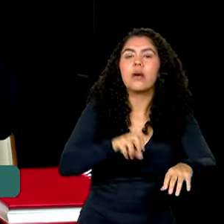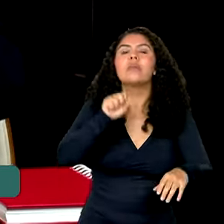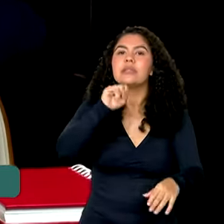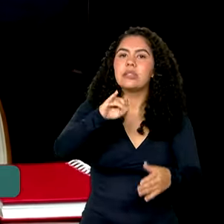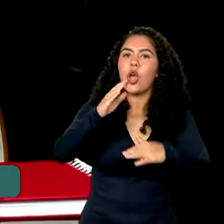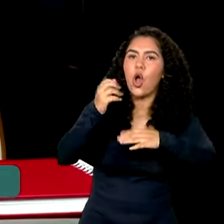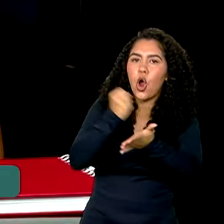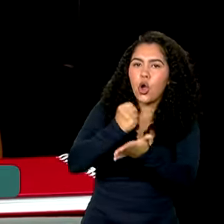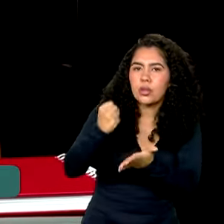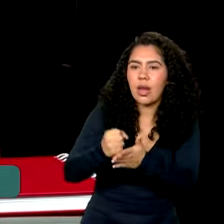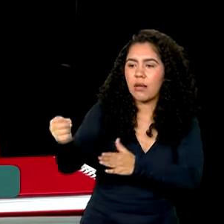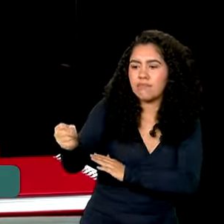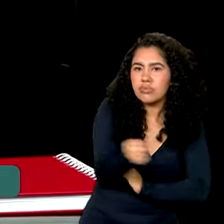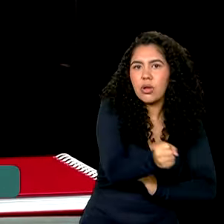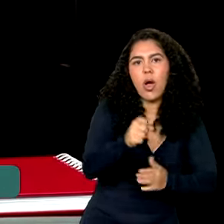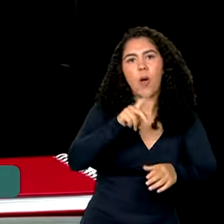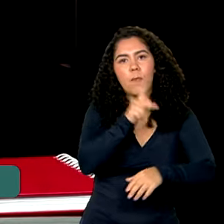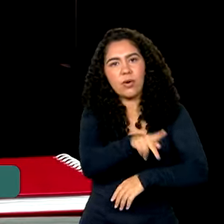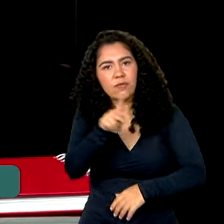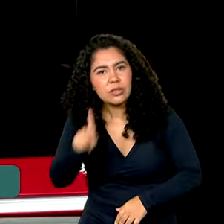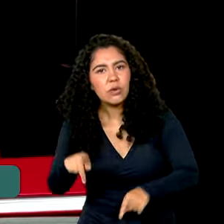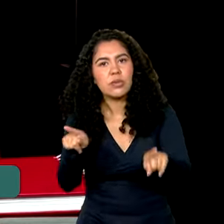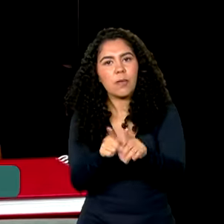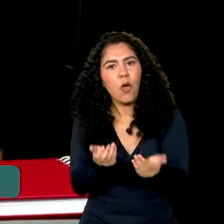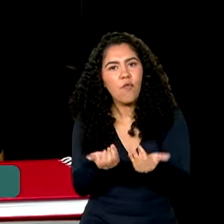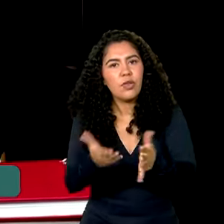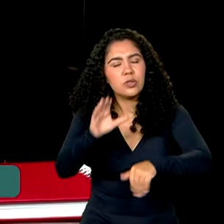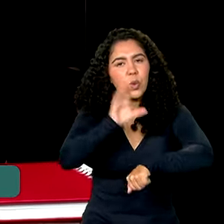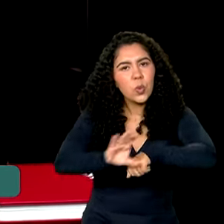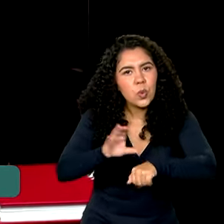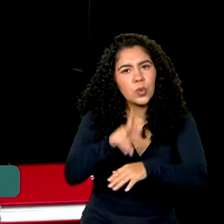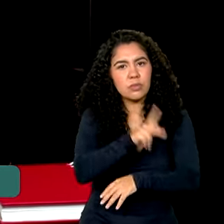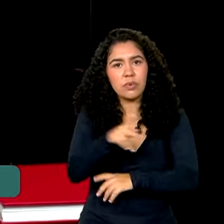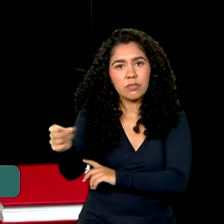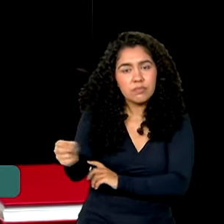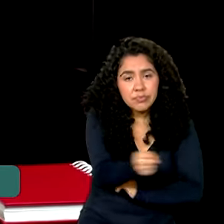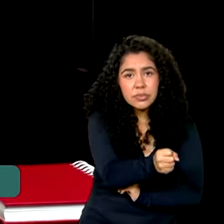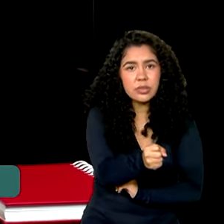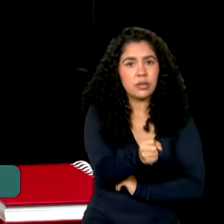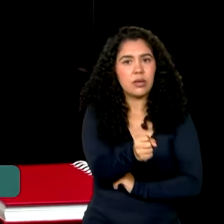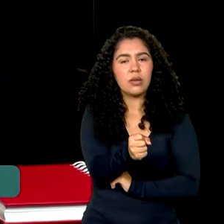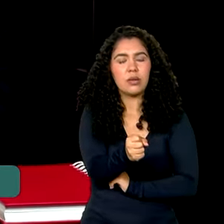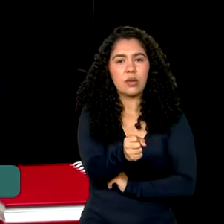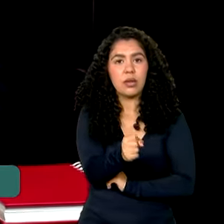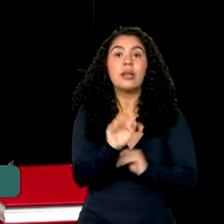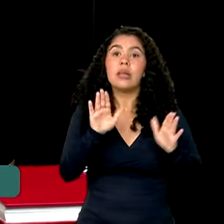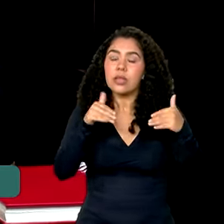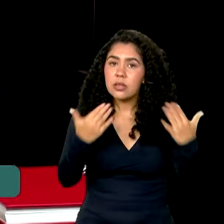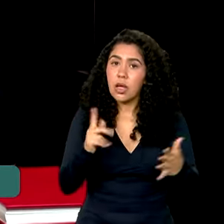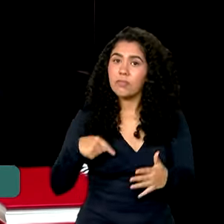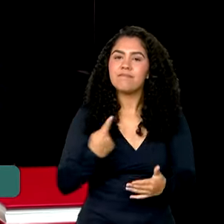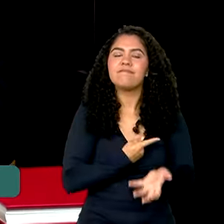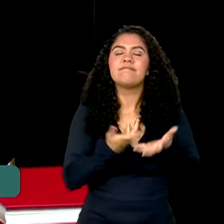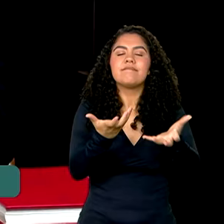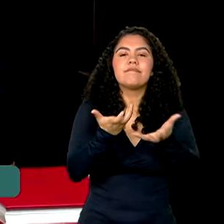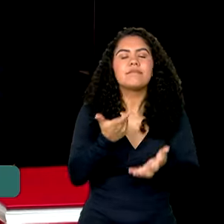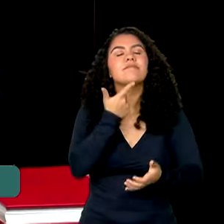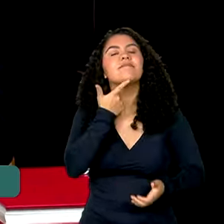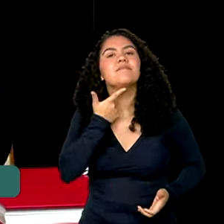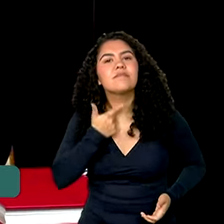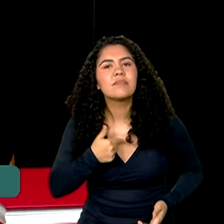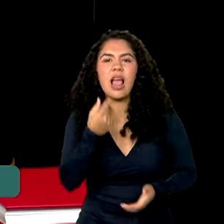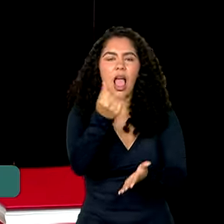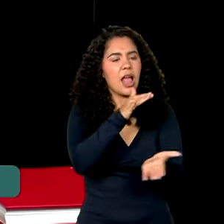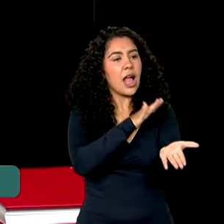melhorar os professores, não fazer mais culto para os professores. Você não vai melhorar. Então o que nós queremos é fazer